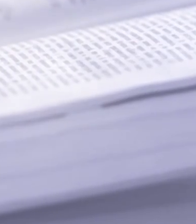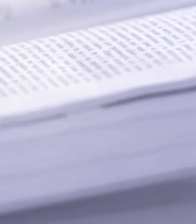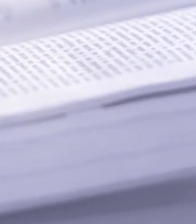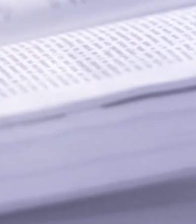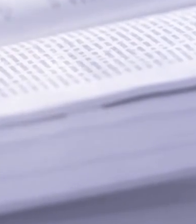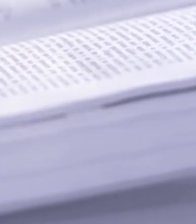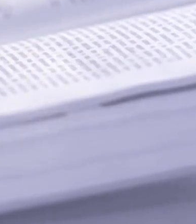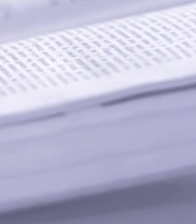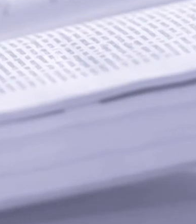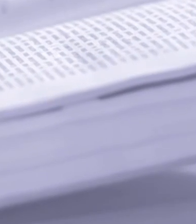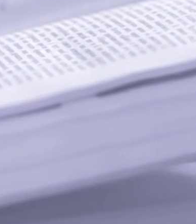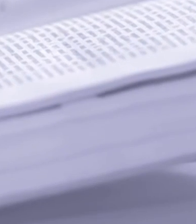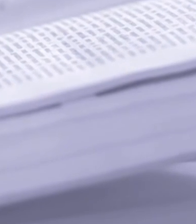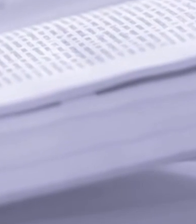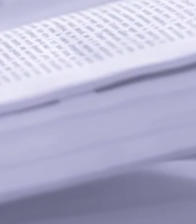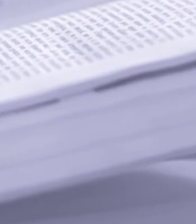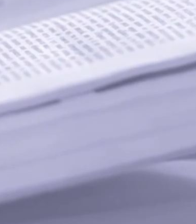O nosso programa